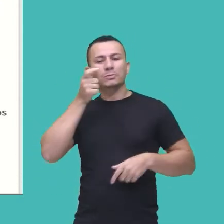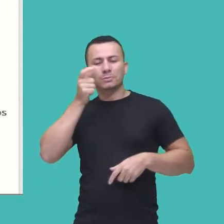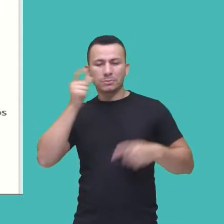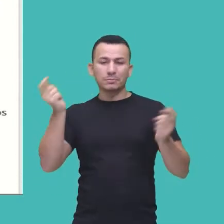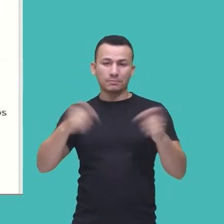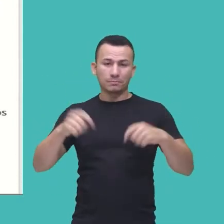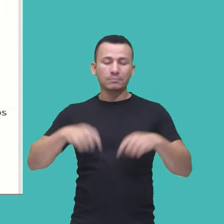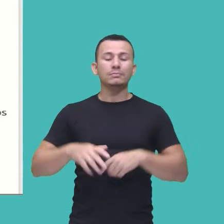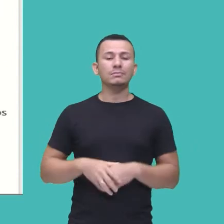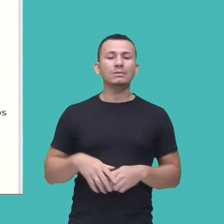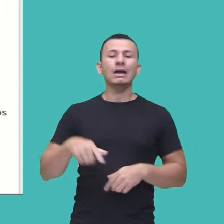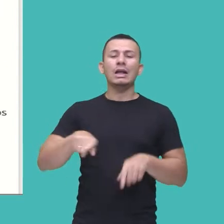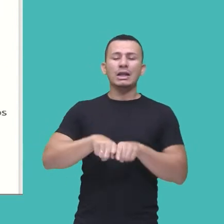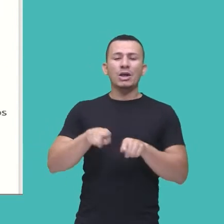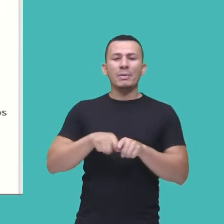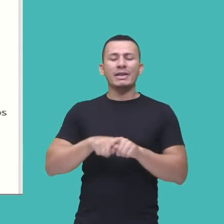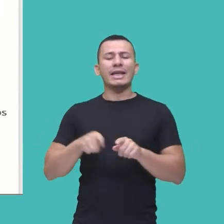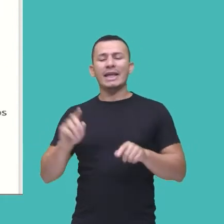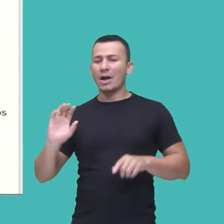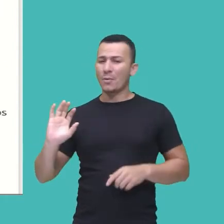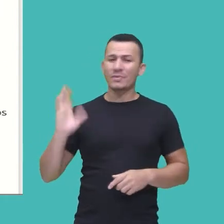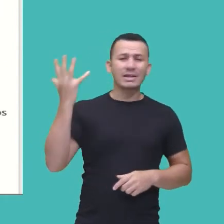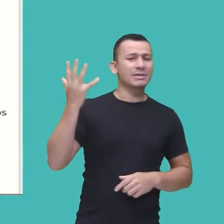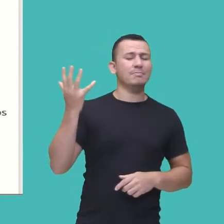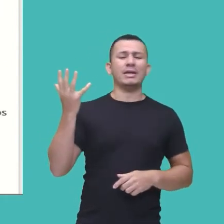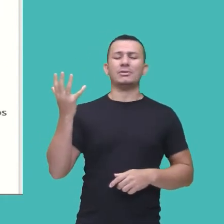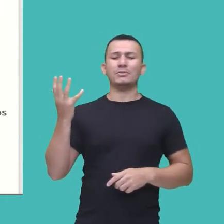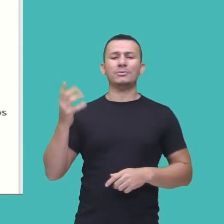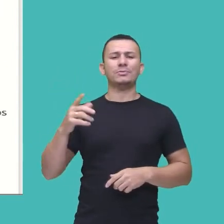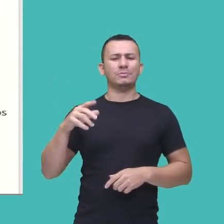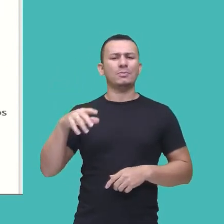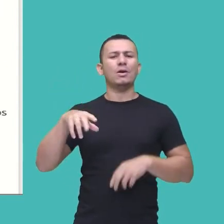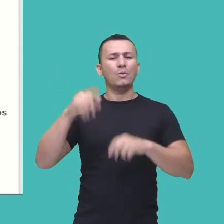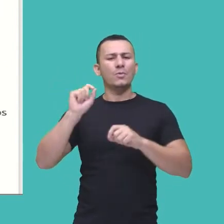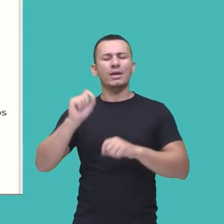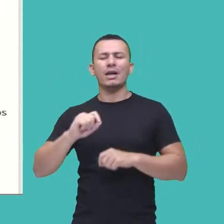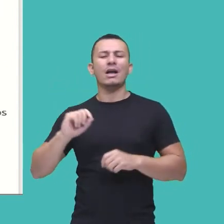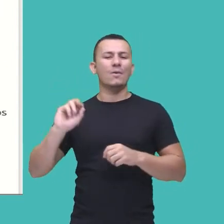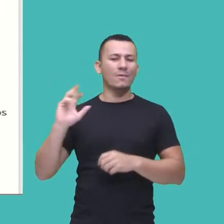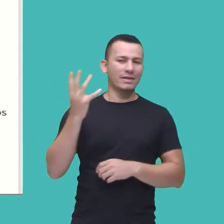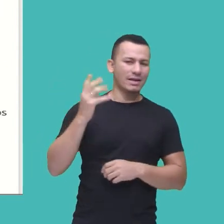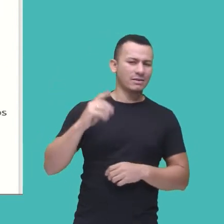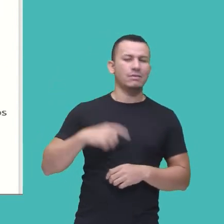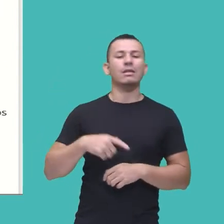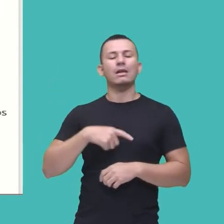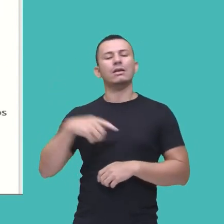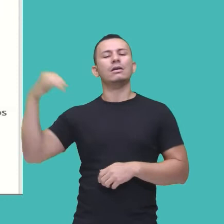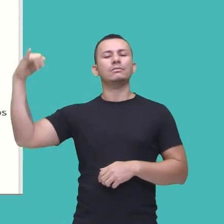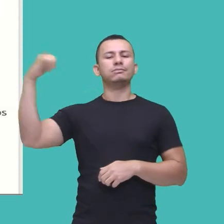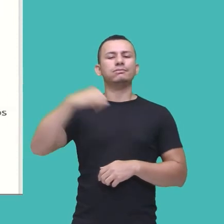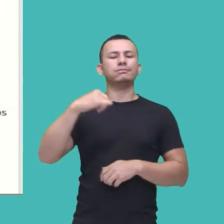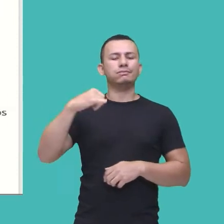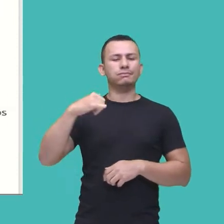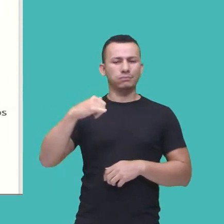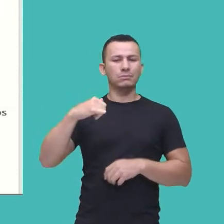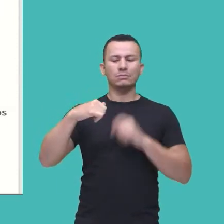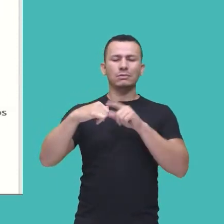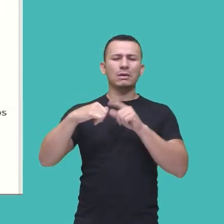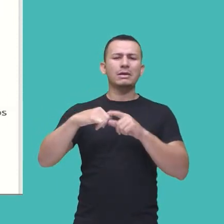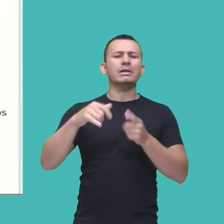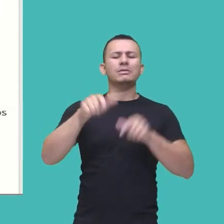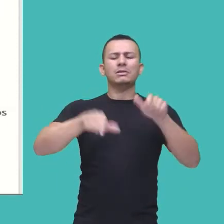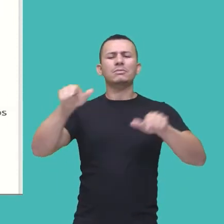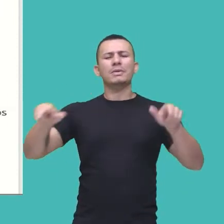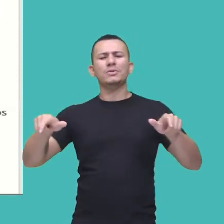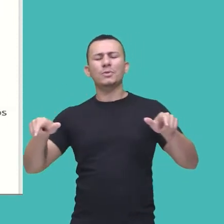muito mistério, ocorre um trágico acidente de avião, né, e esses personagens a gente fica sempre